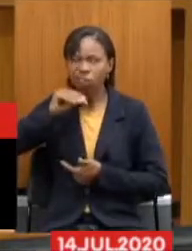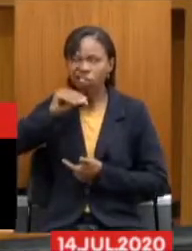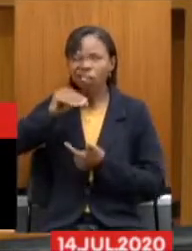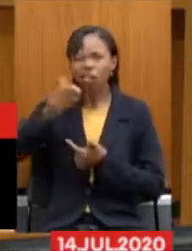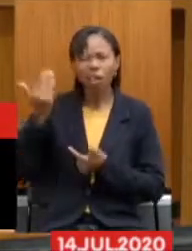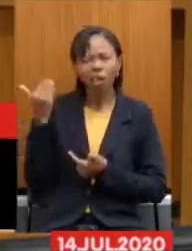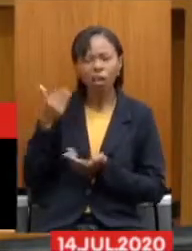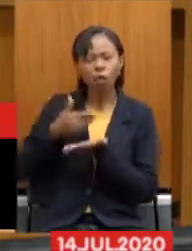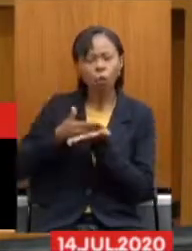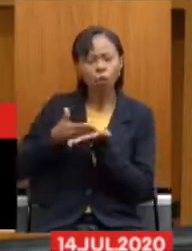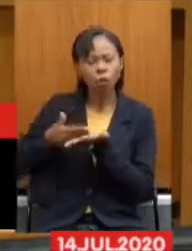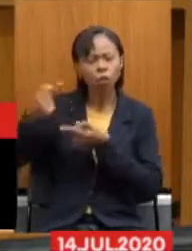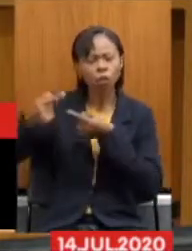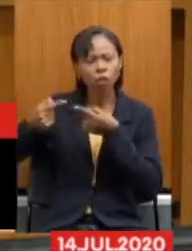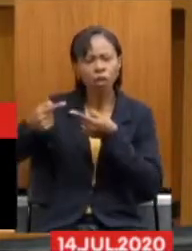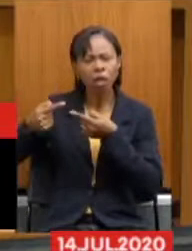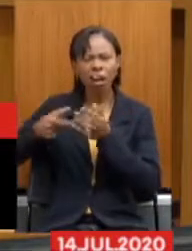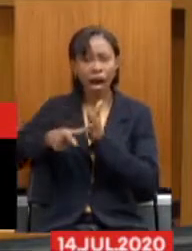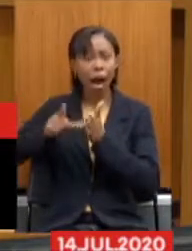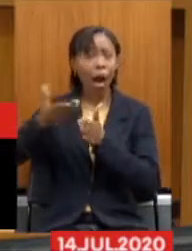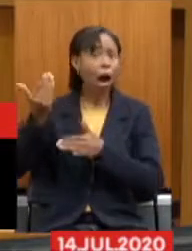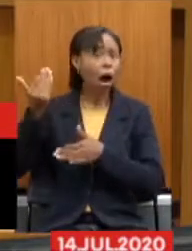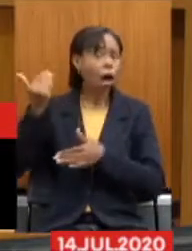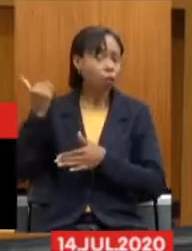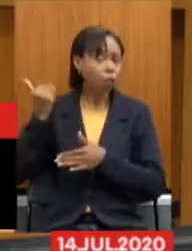discussão, e mesmo antes da discussão da pandemia,